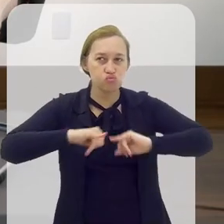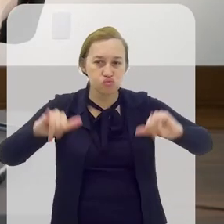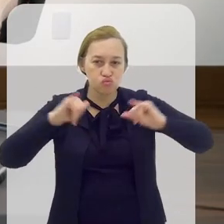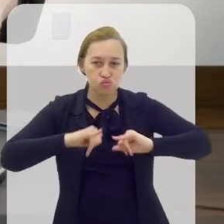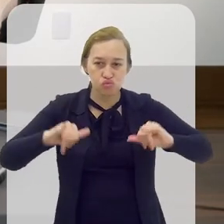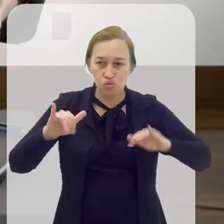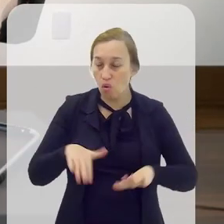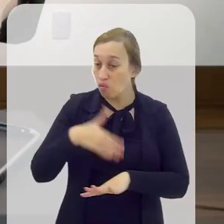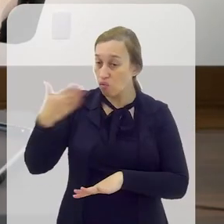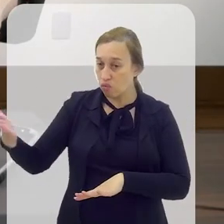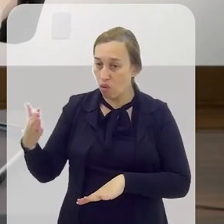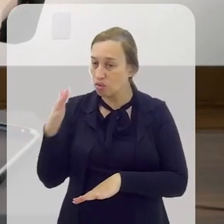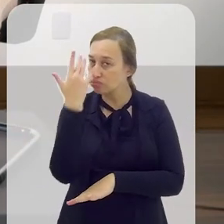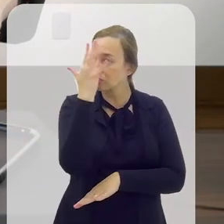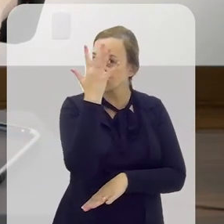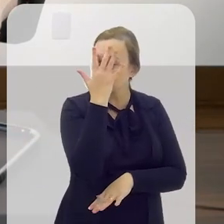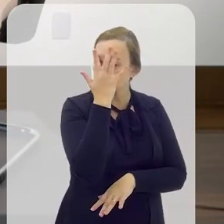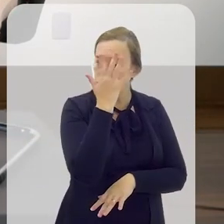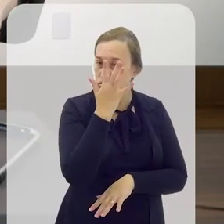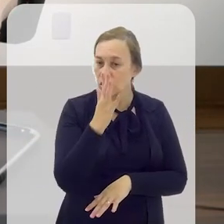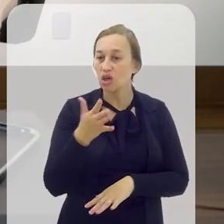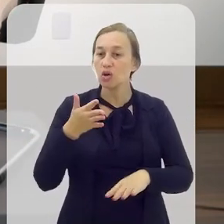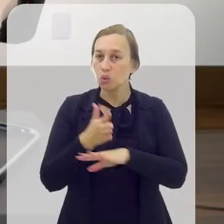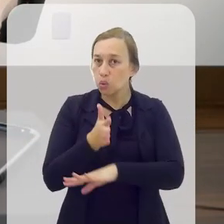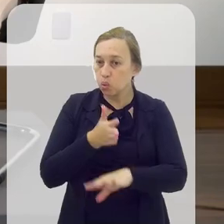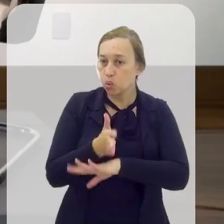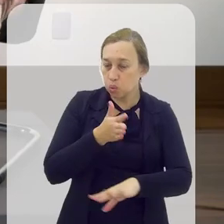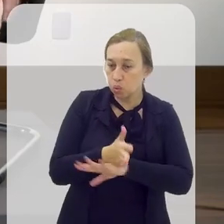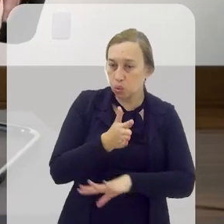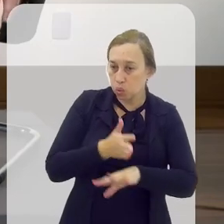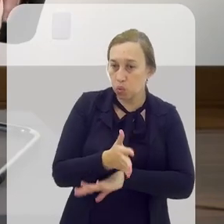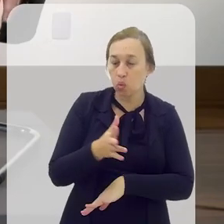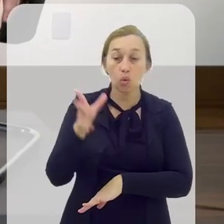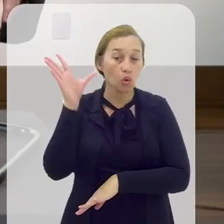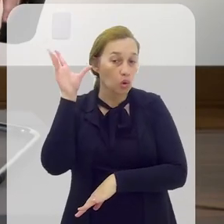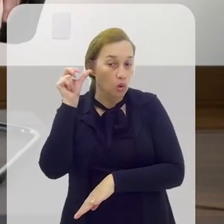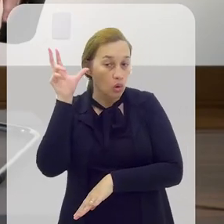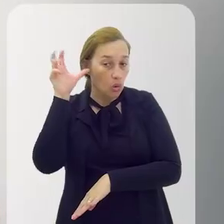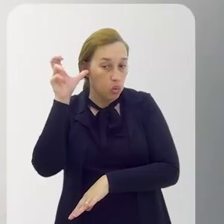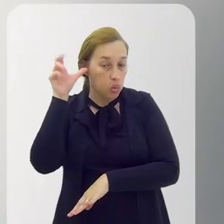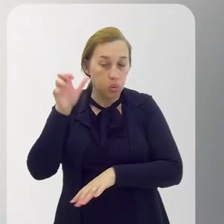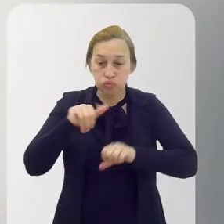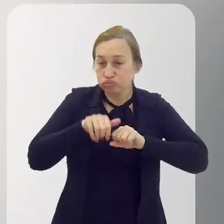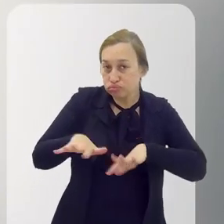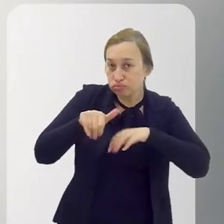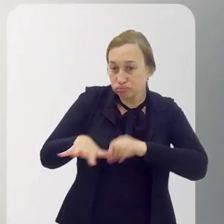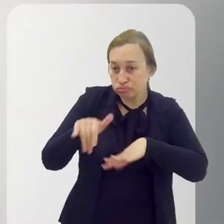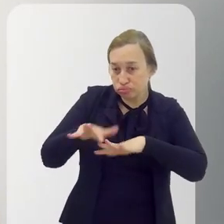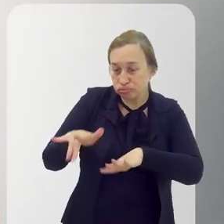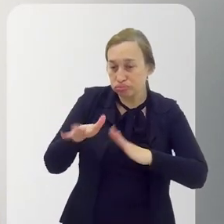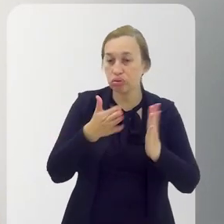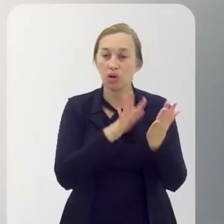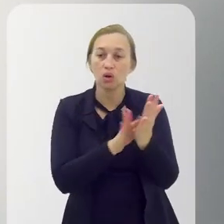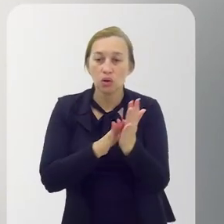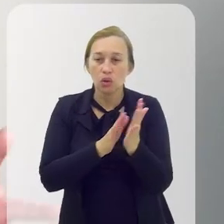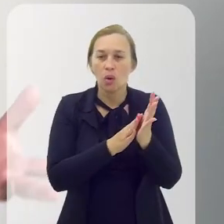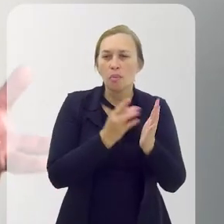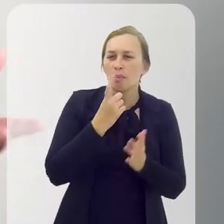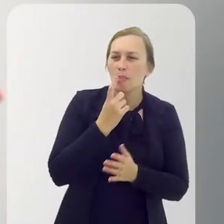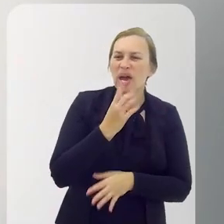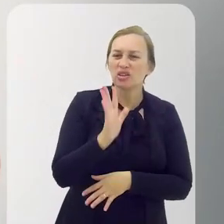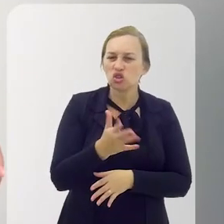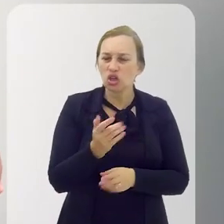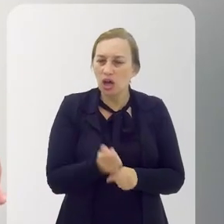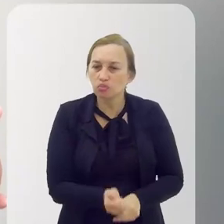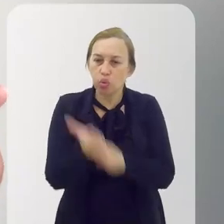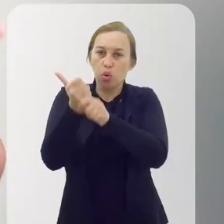bolha fora do carnaval, né? Fora do pessoal que já frequenta e já ouve o desfile das escolas de samba, né? Perto dali